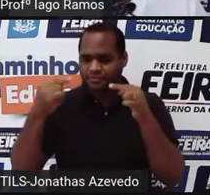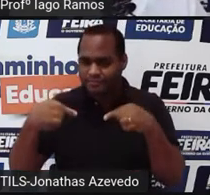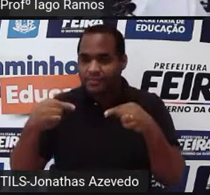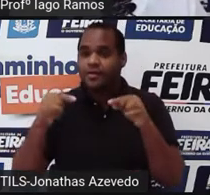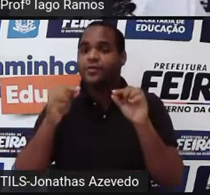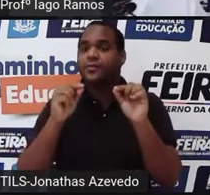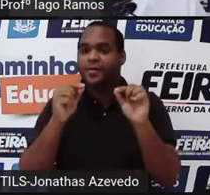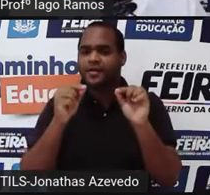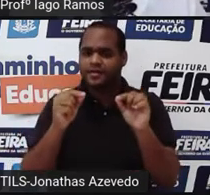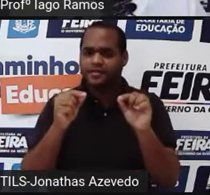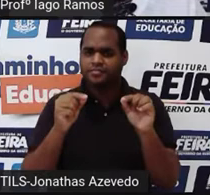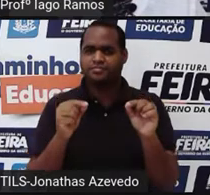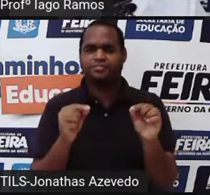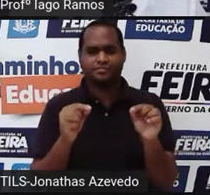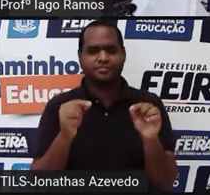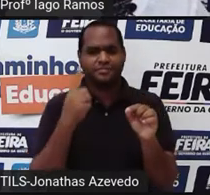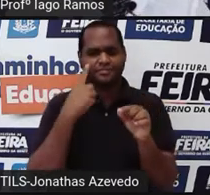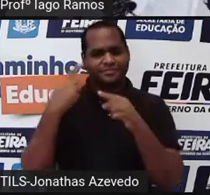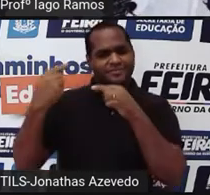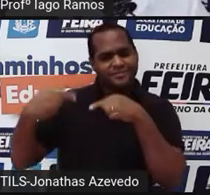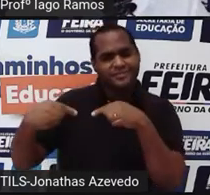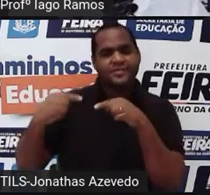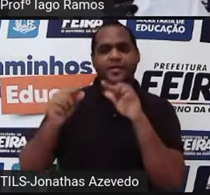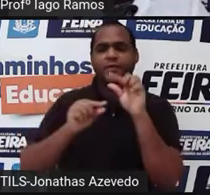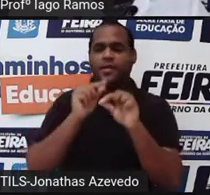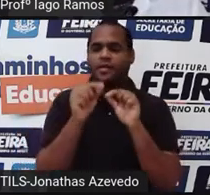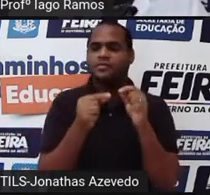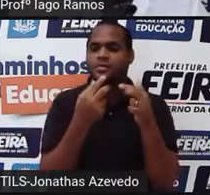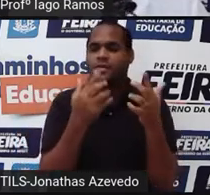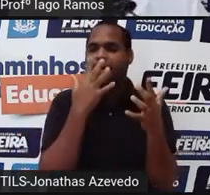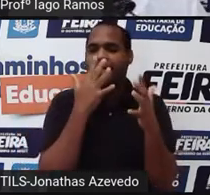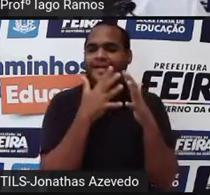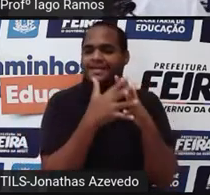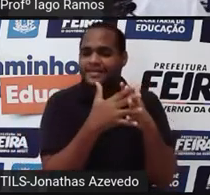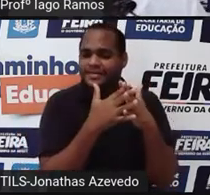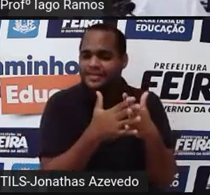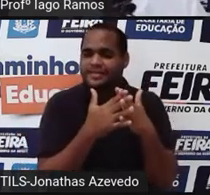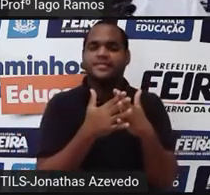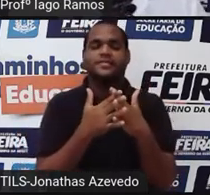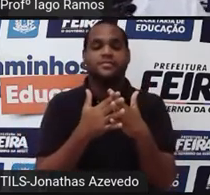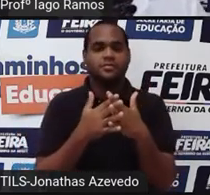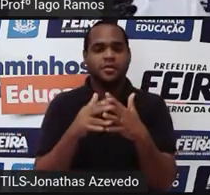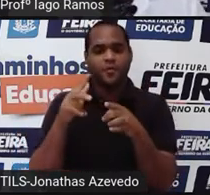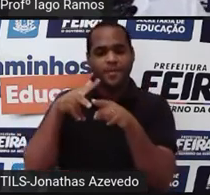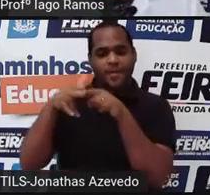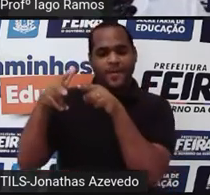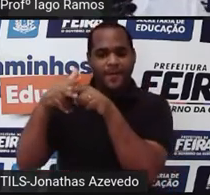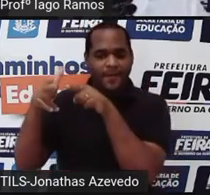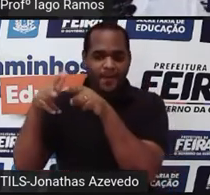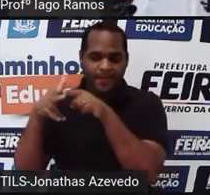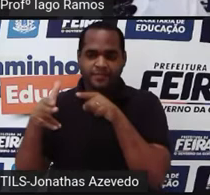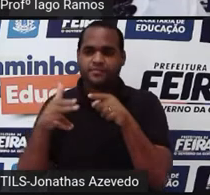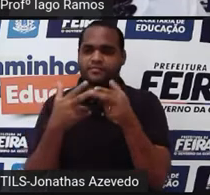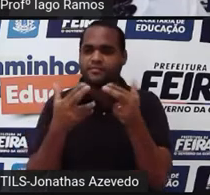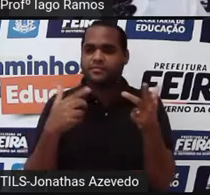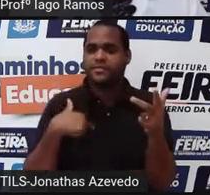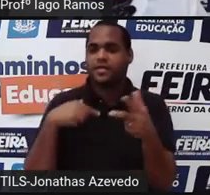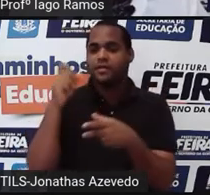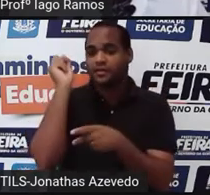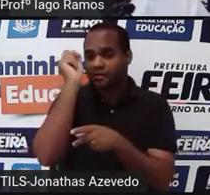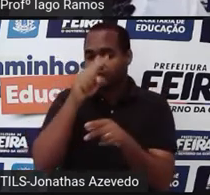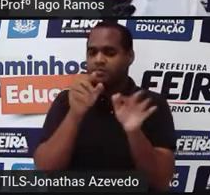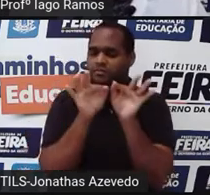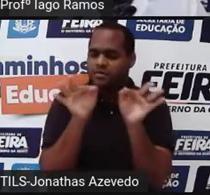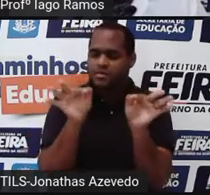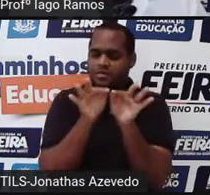não é um desafio assim tão complicado de se vencer, tá bom? É um desafio simples,